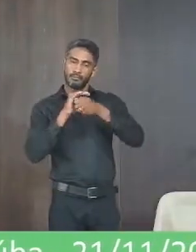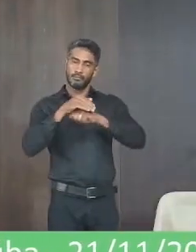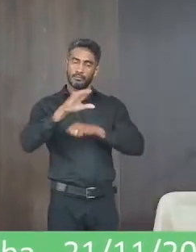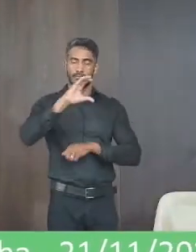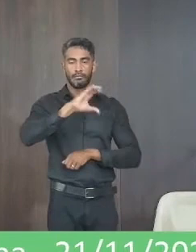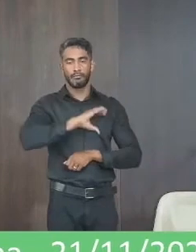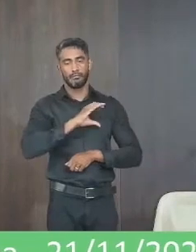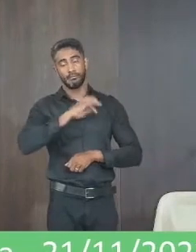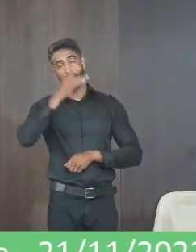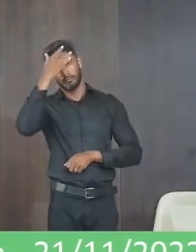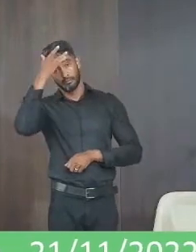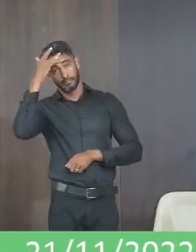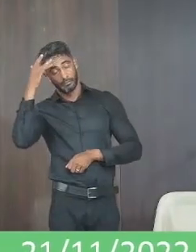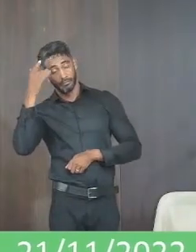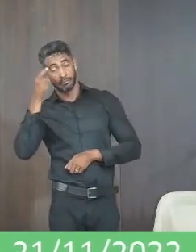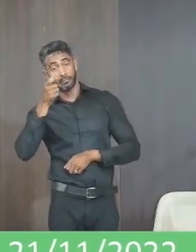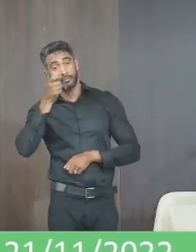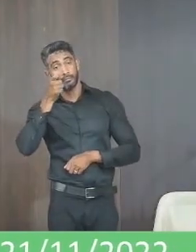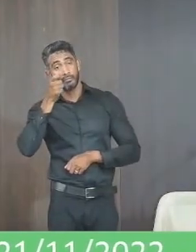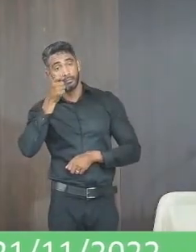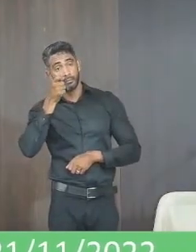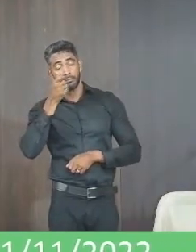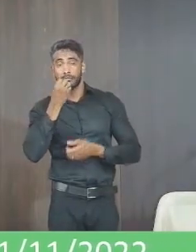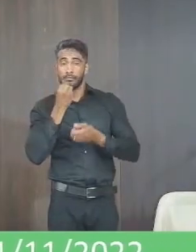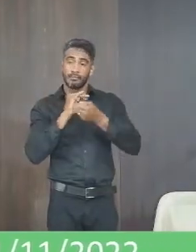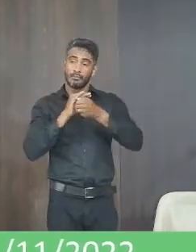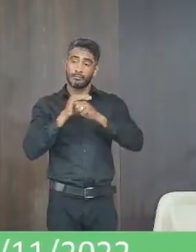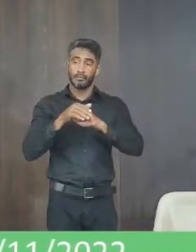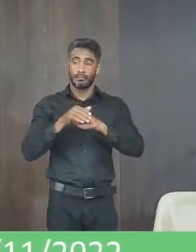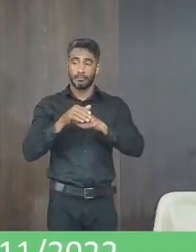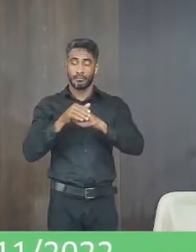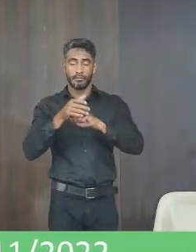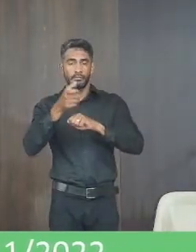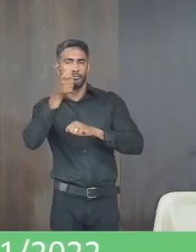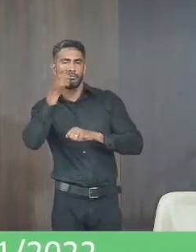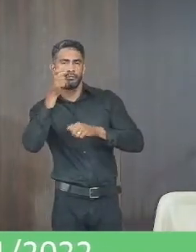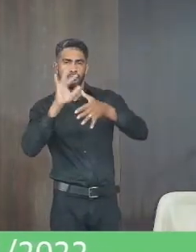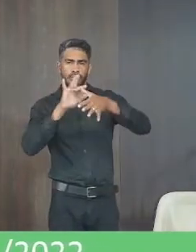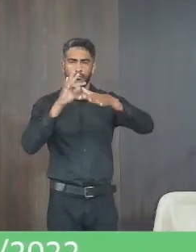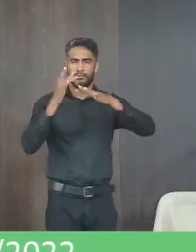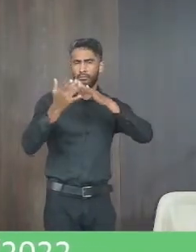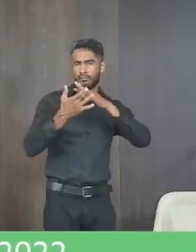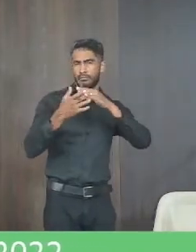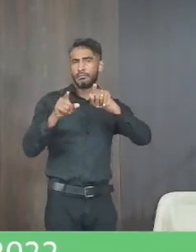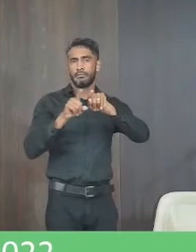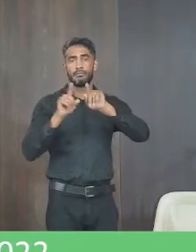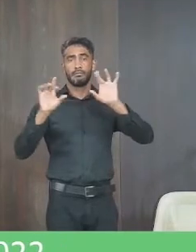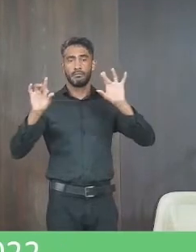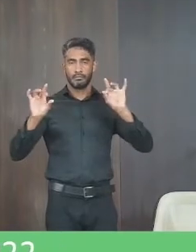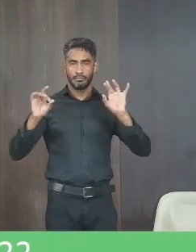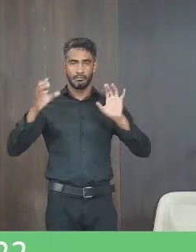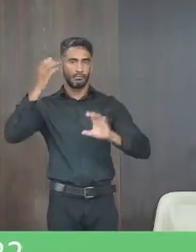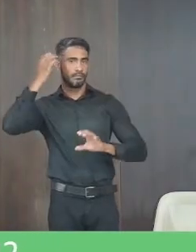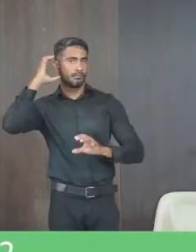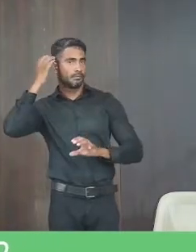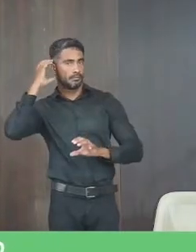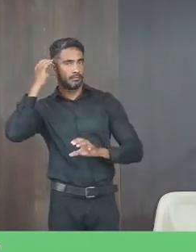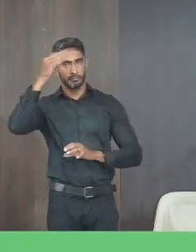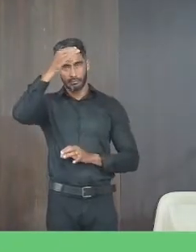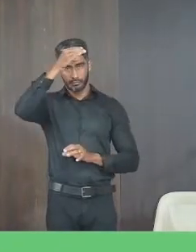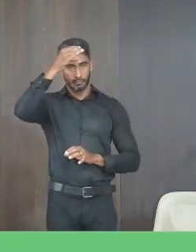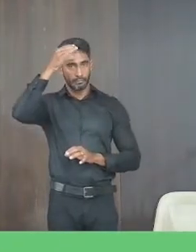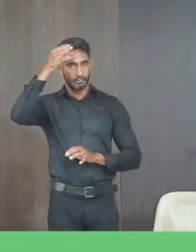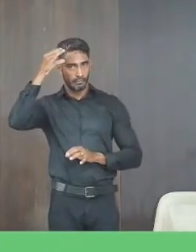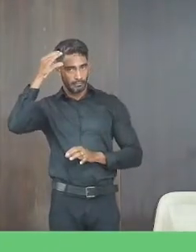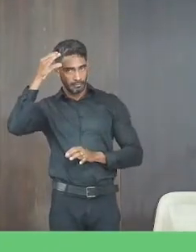boa noite o público presente boa noite a todos que nos acompanham pelas redes sociais em especial pela rádio câmara